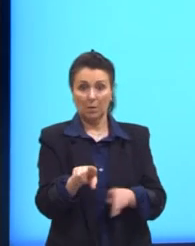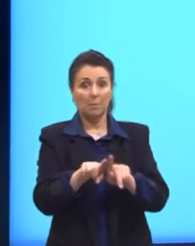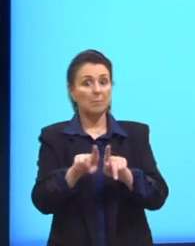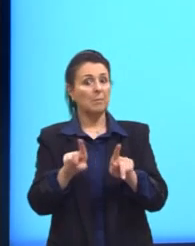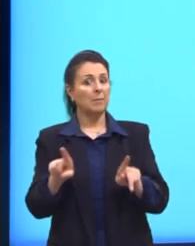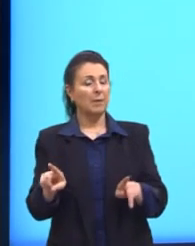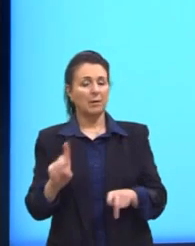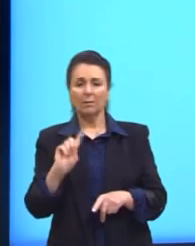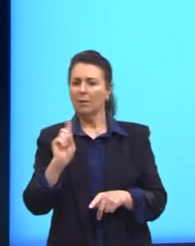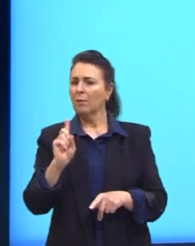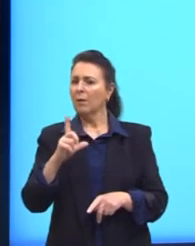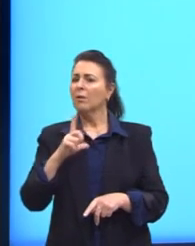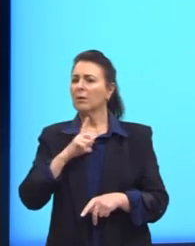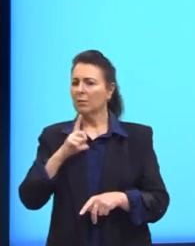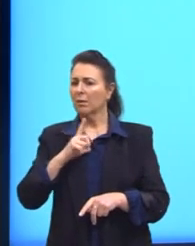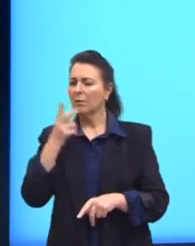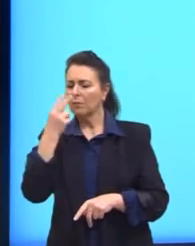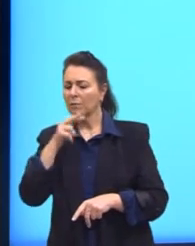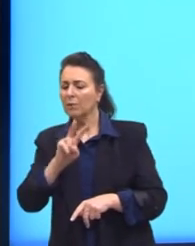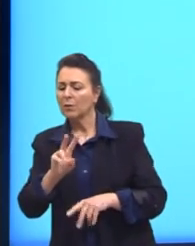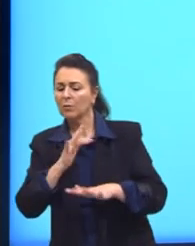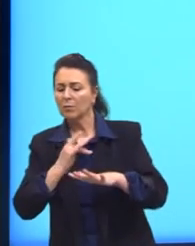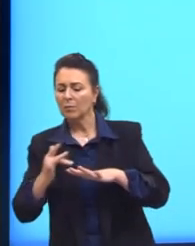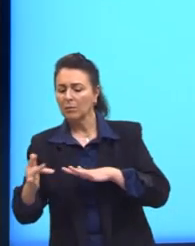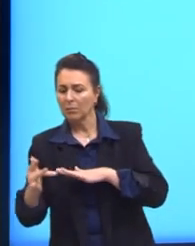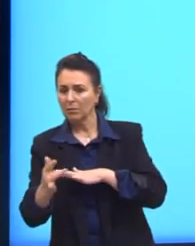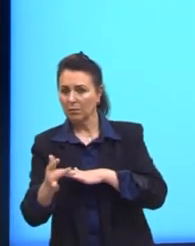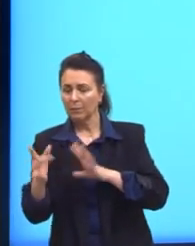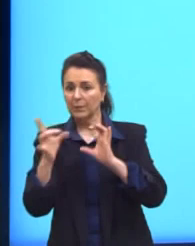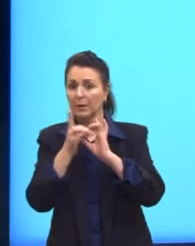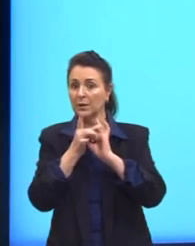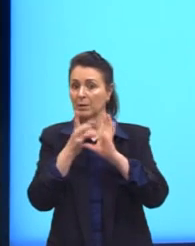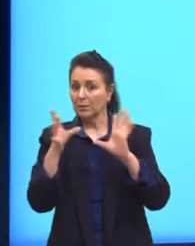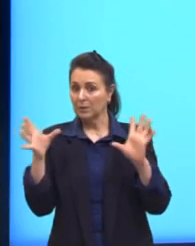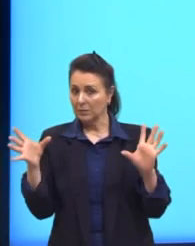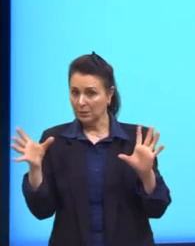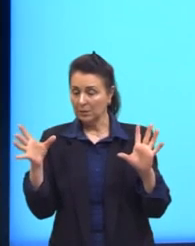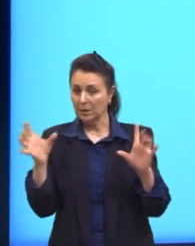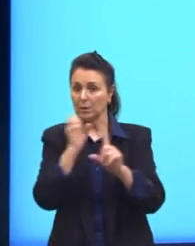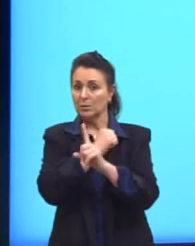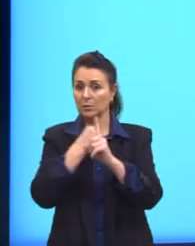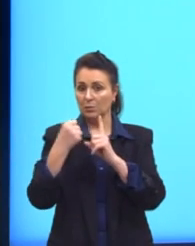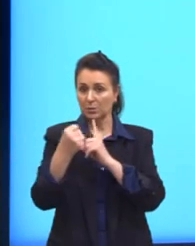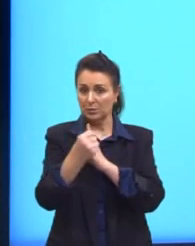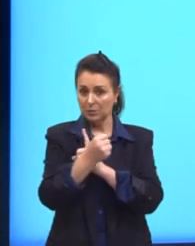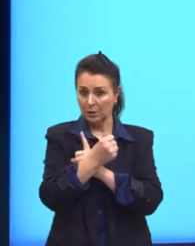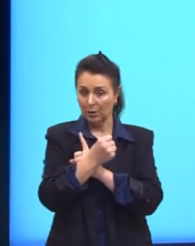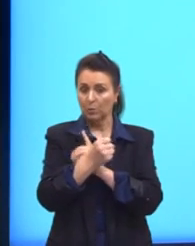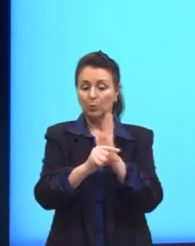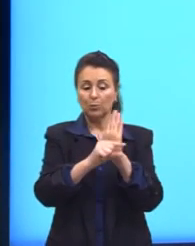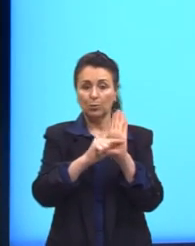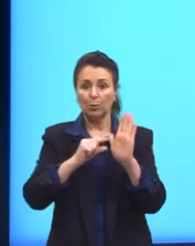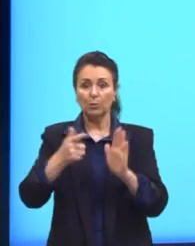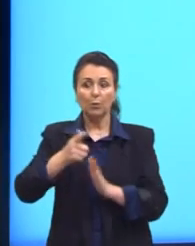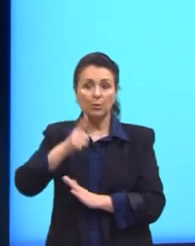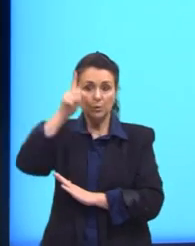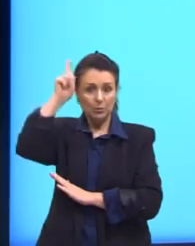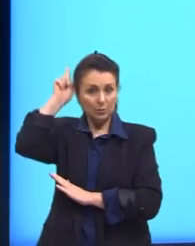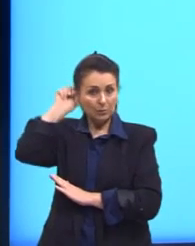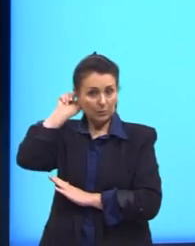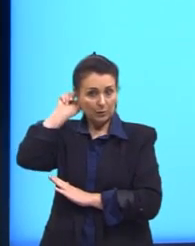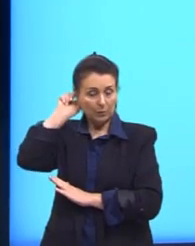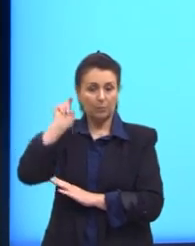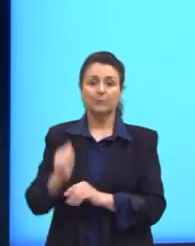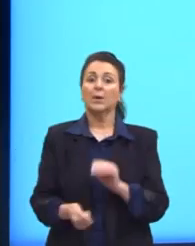que acontece nas redes sociais. A democracia racial, apregoada por Gilberto Freire, passa ao